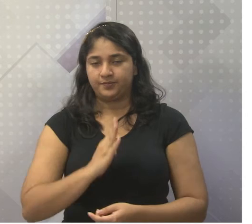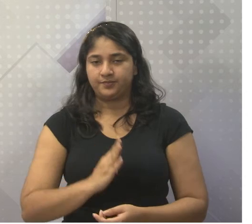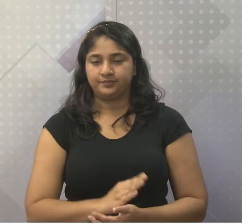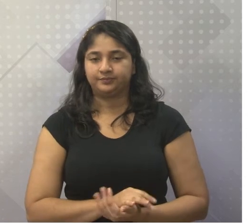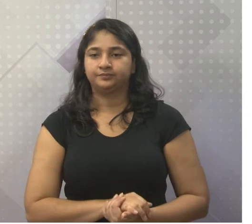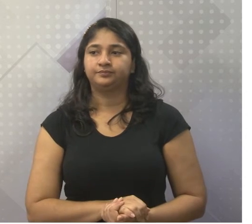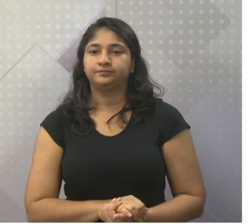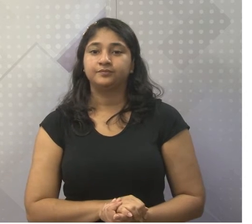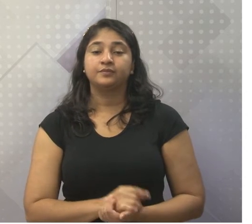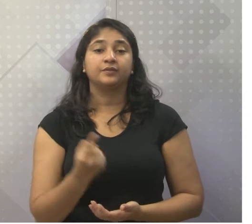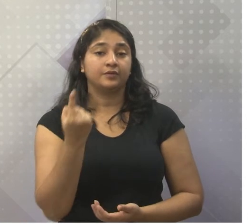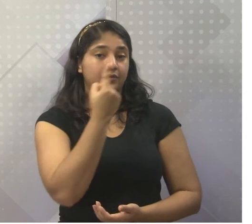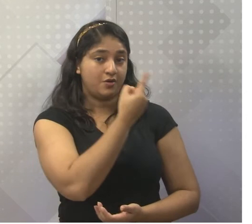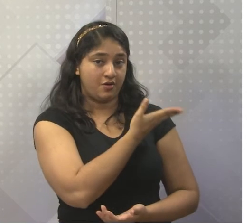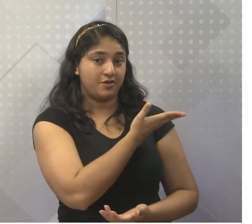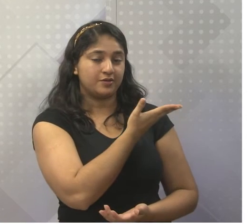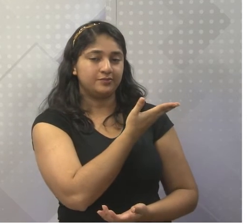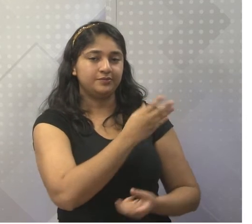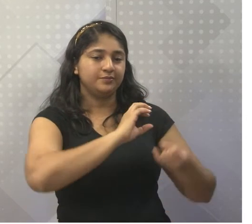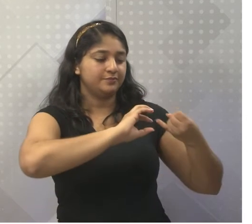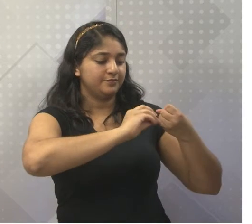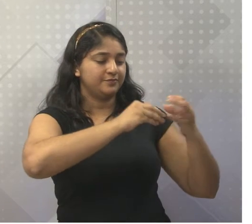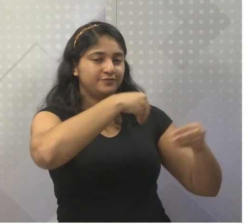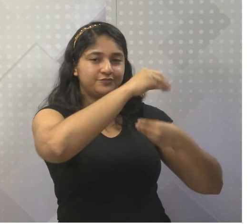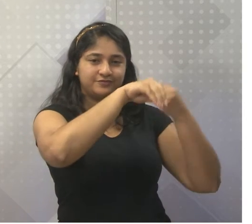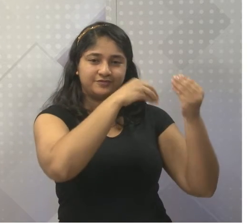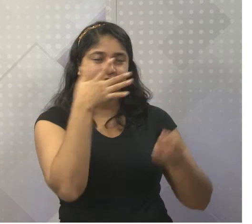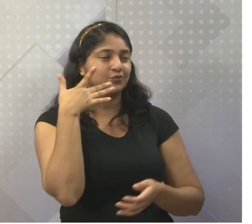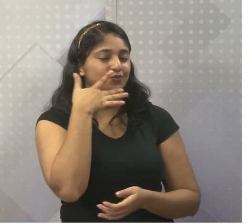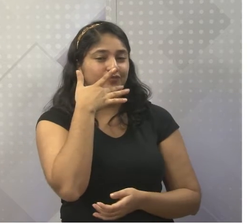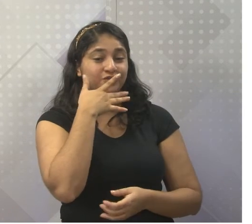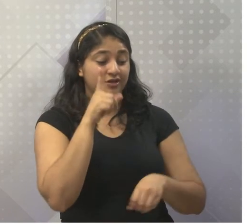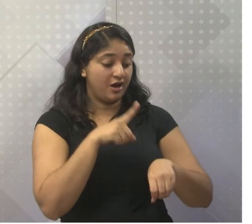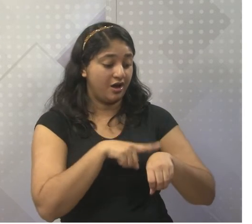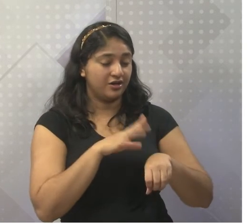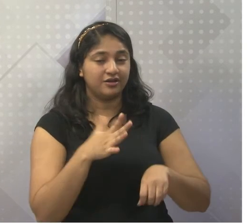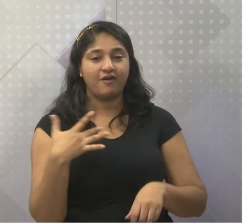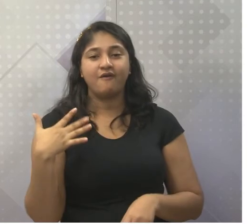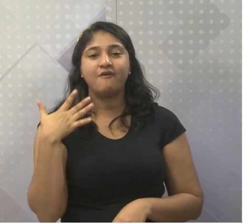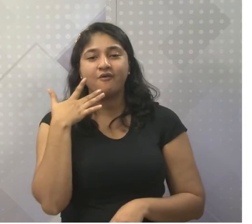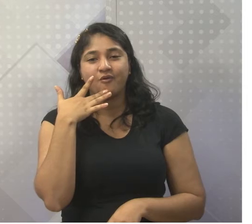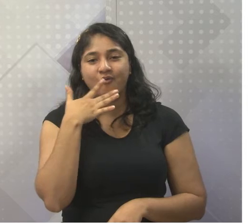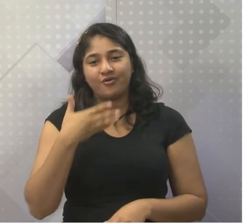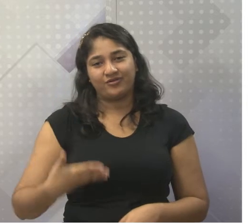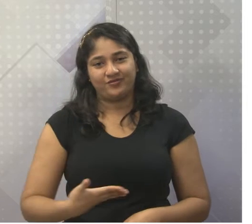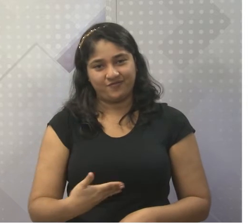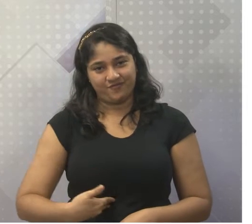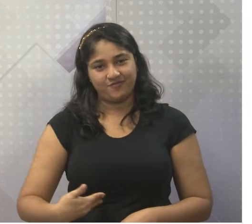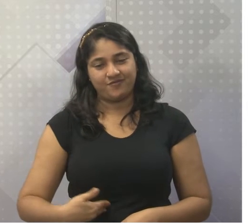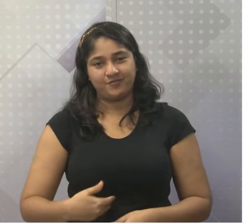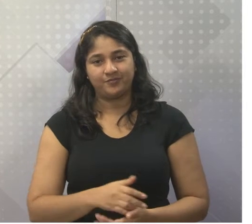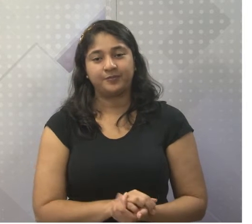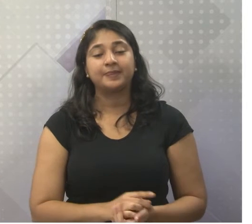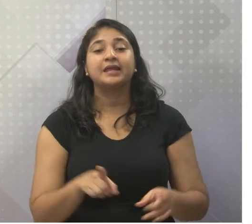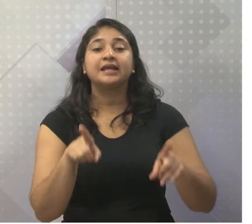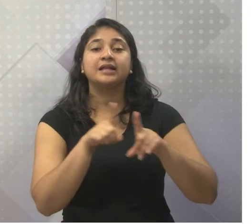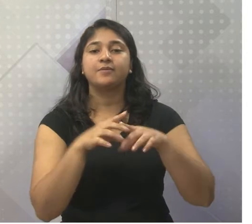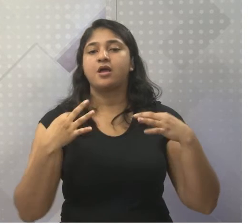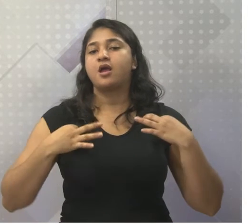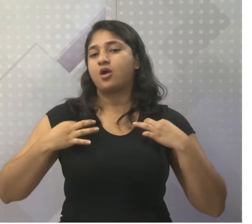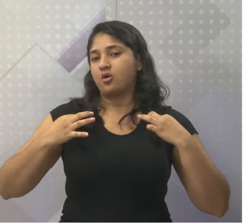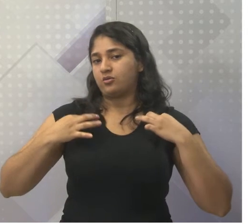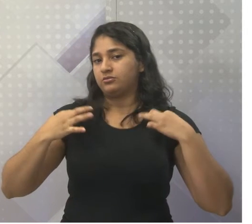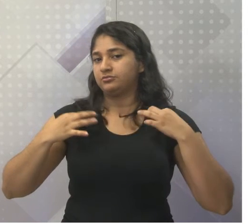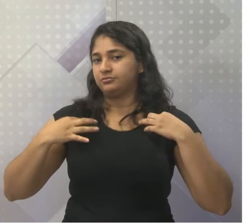E aí, nossa querida feijoada, uma foto deliciosa. Essa hora eu já tô com fome. E os trajes, né? Dentro dos